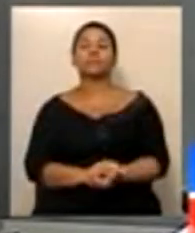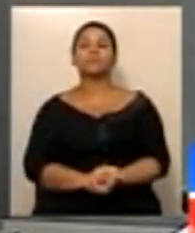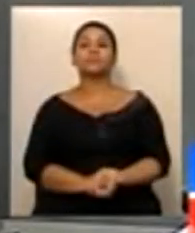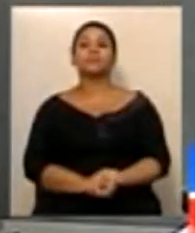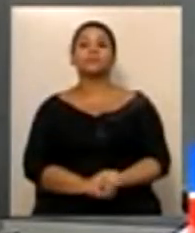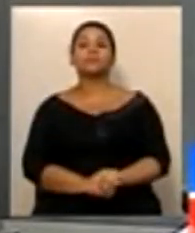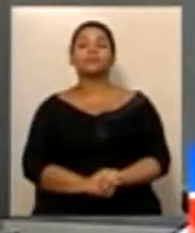e aí